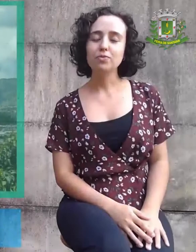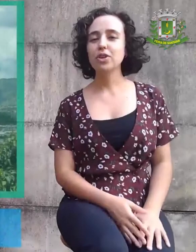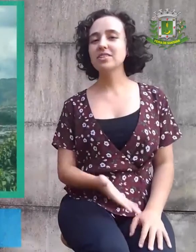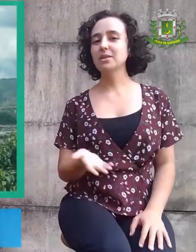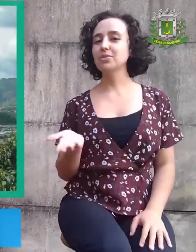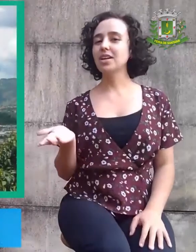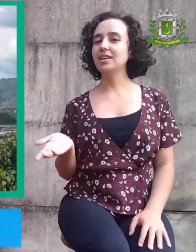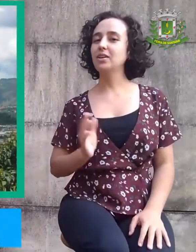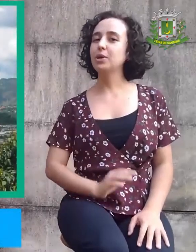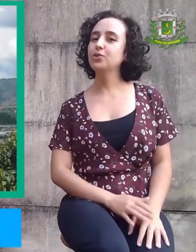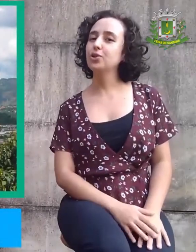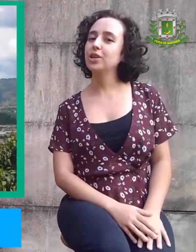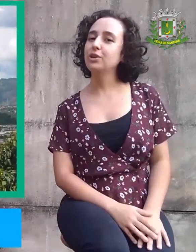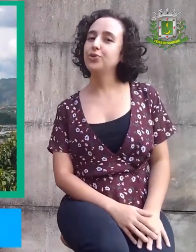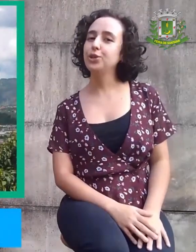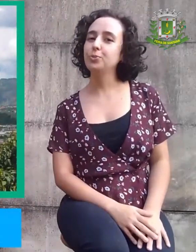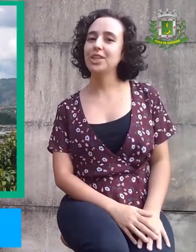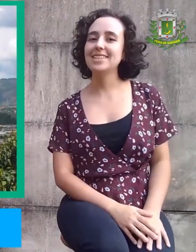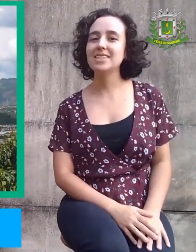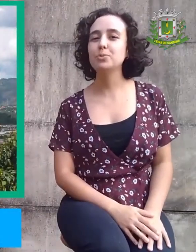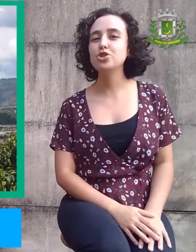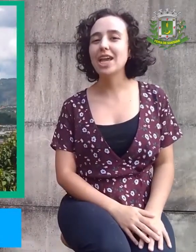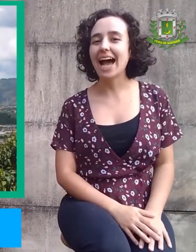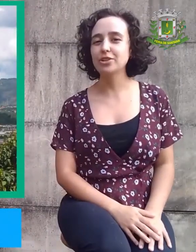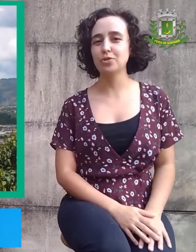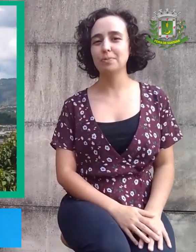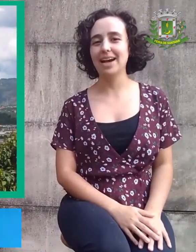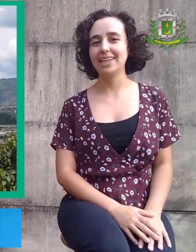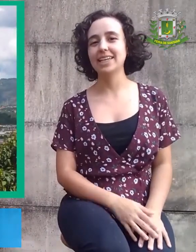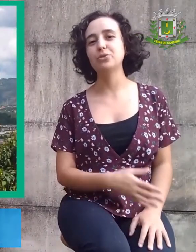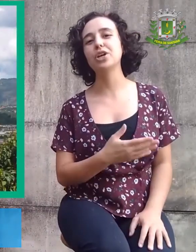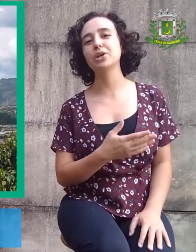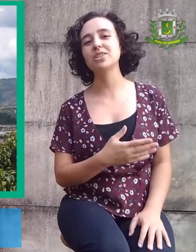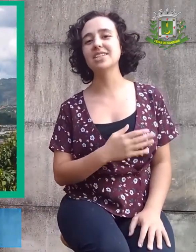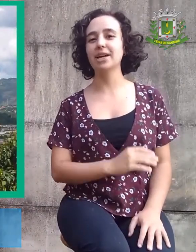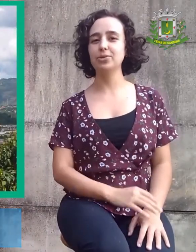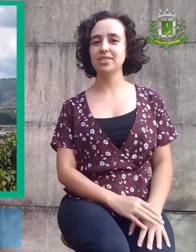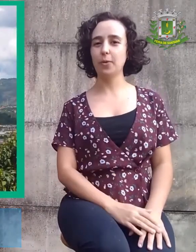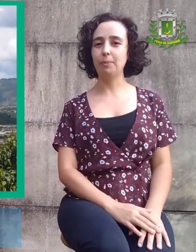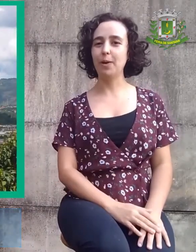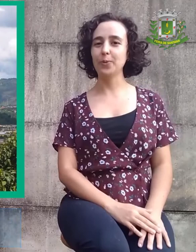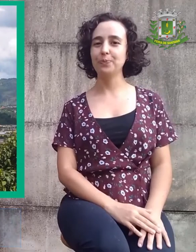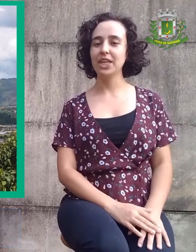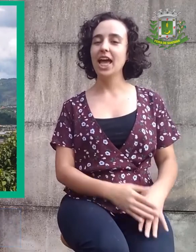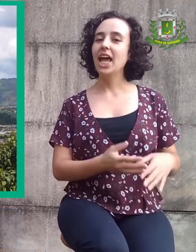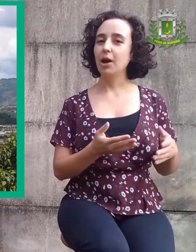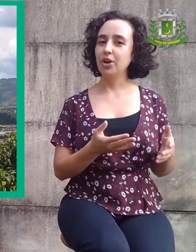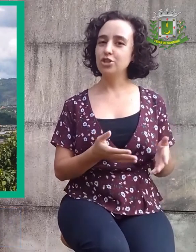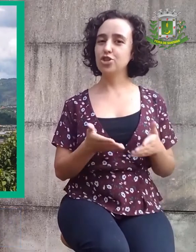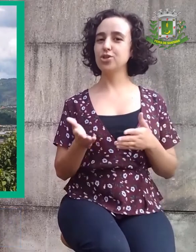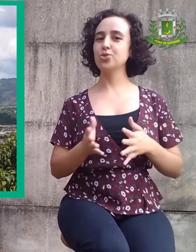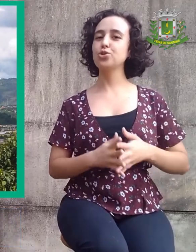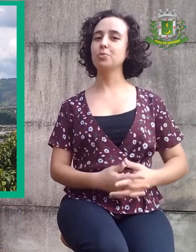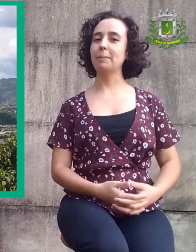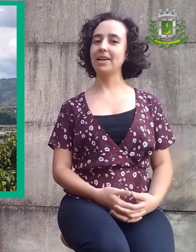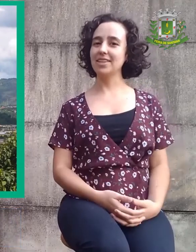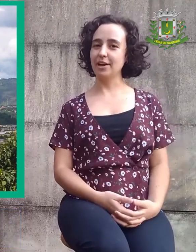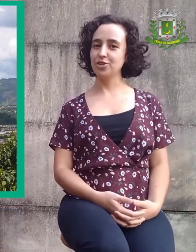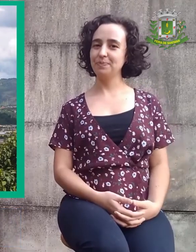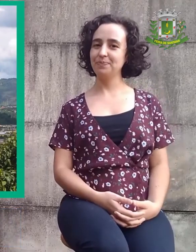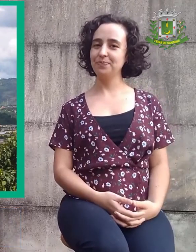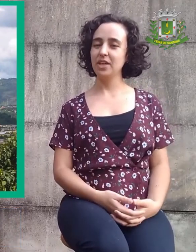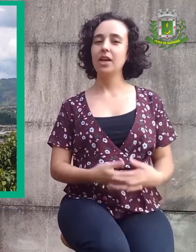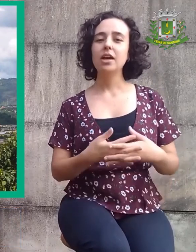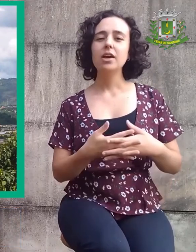Bom, nós temos aqui uma fotografia do município de Atibaia, que fica no estado de São Paulo. É um registro de uma